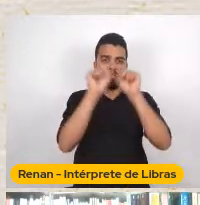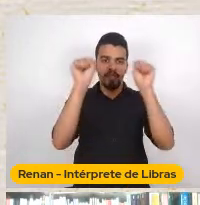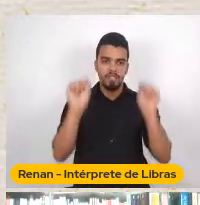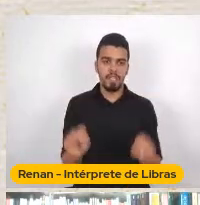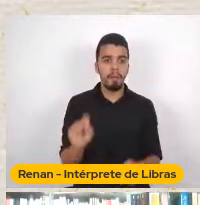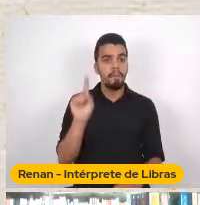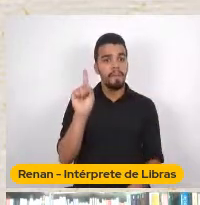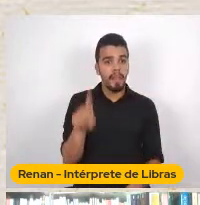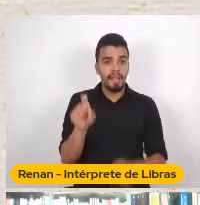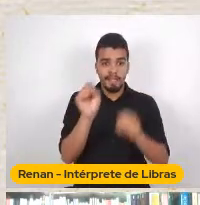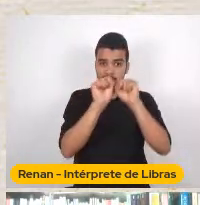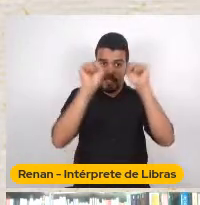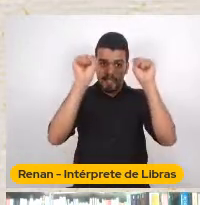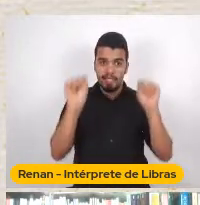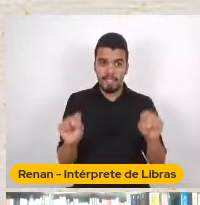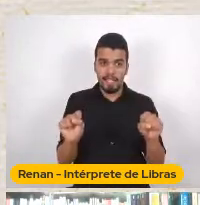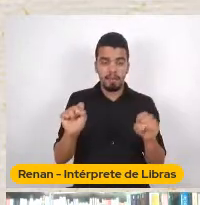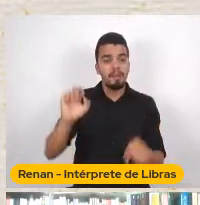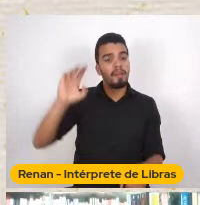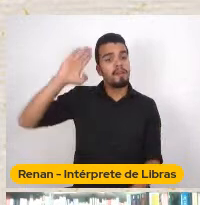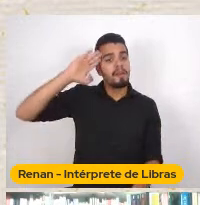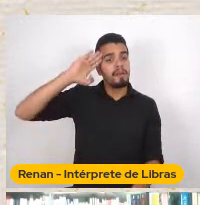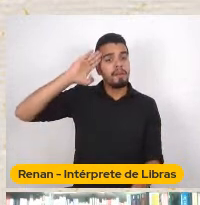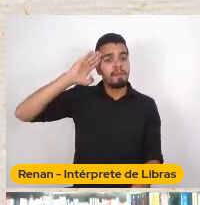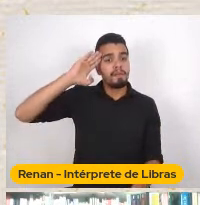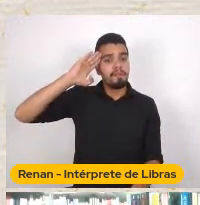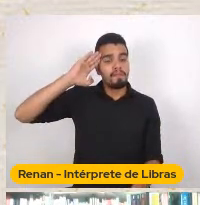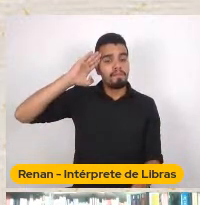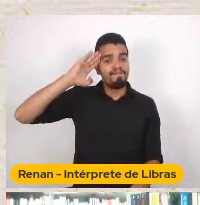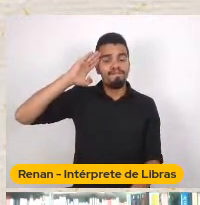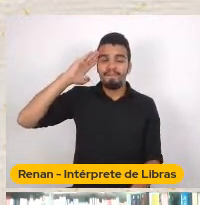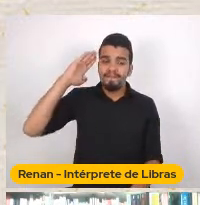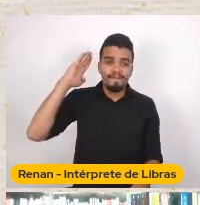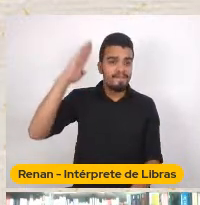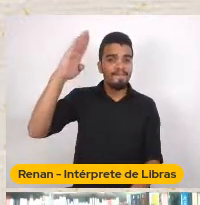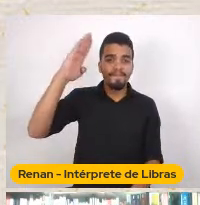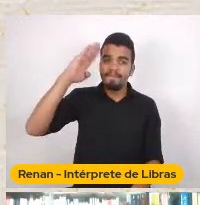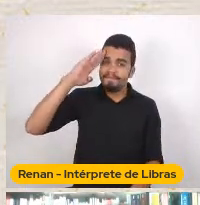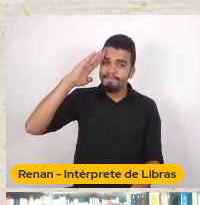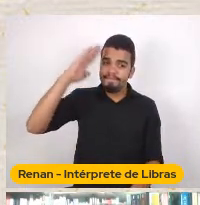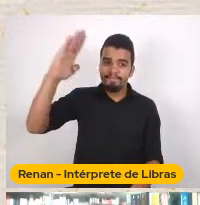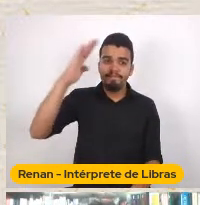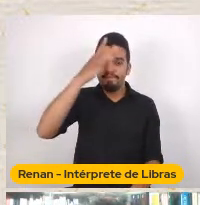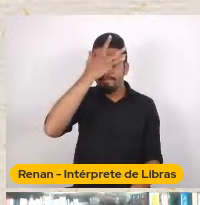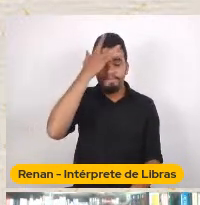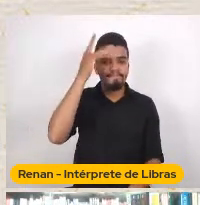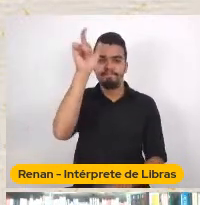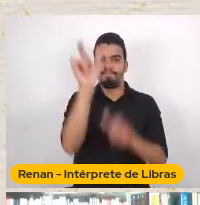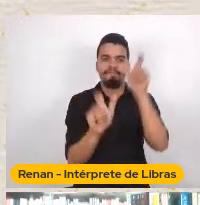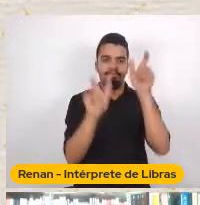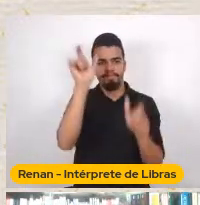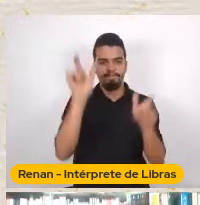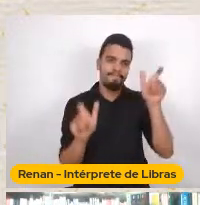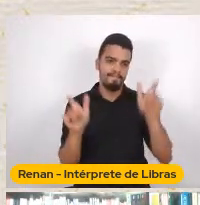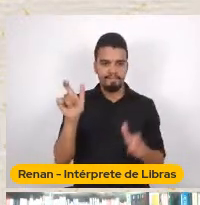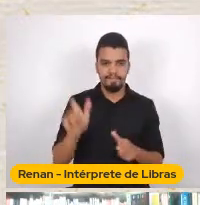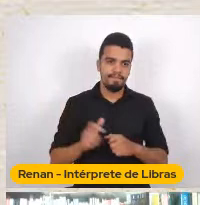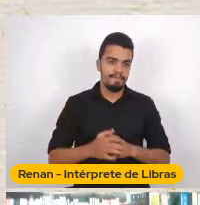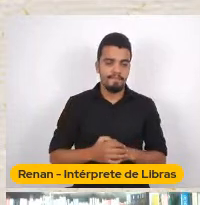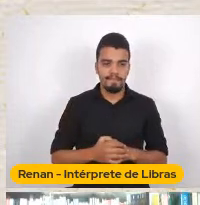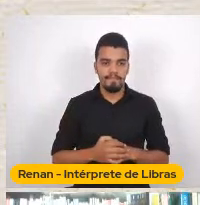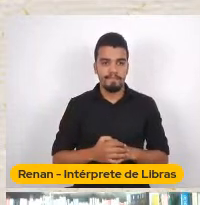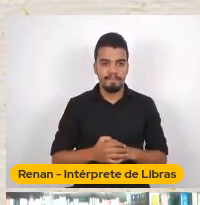Principalmente Pelo ponto final Lá Pelo consumidor Ela definiu isso A partir